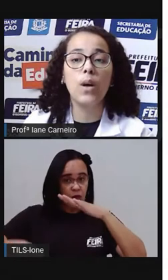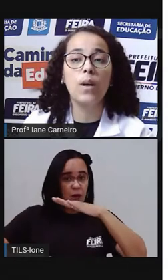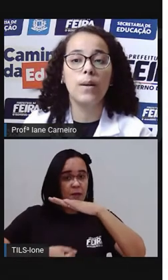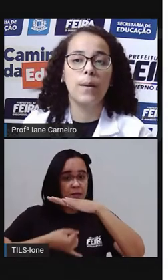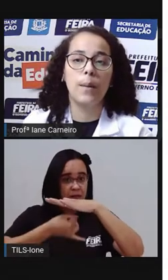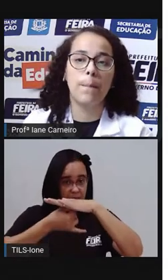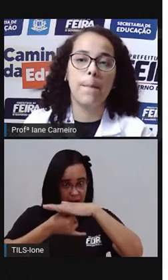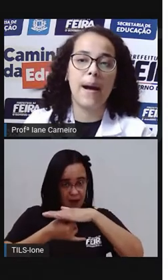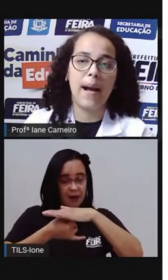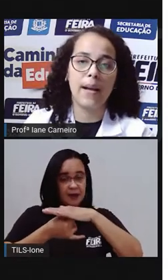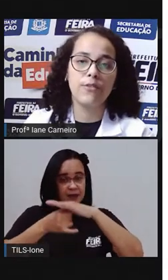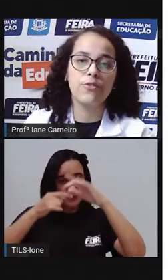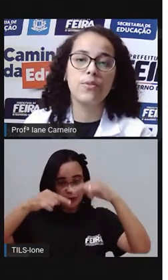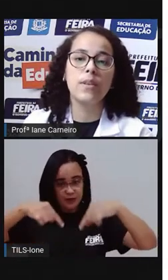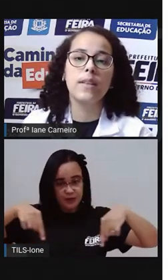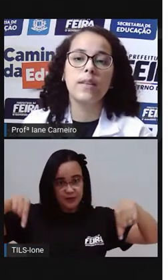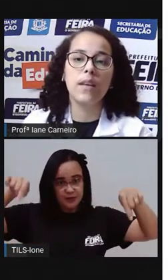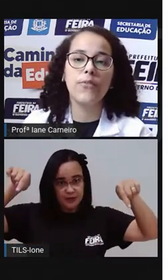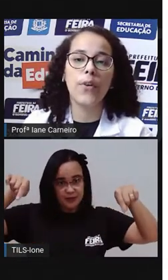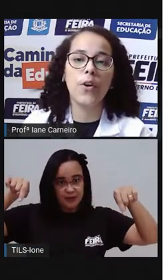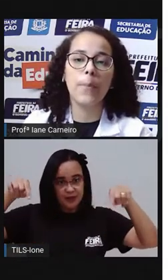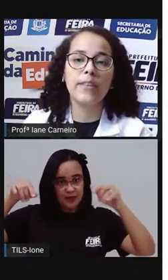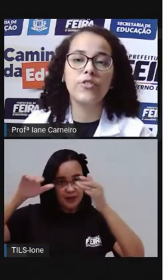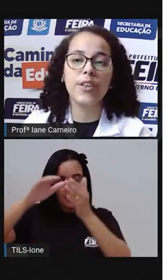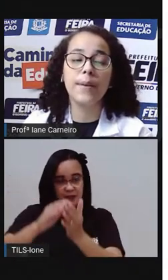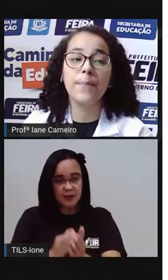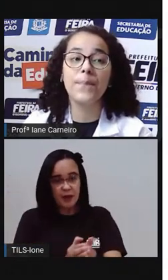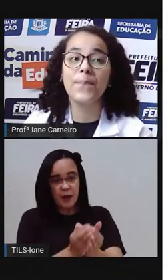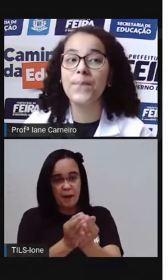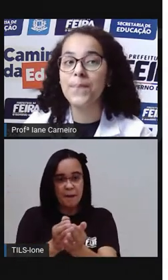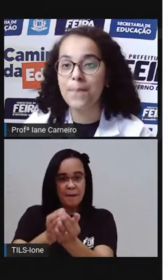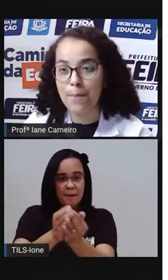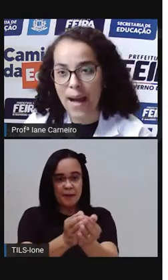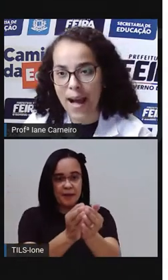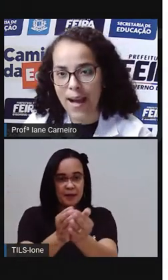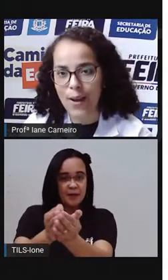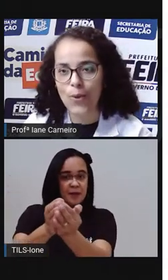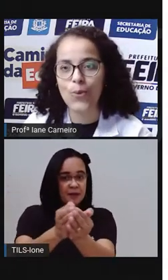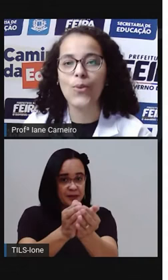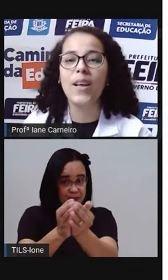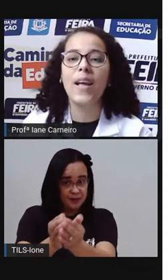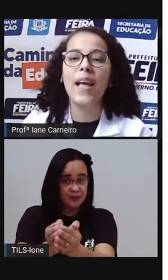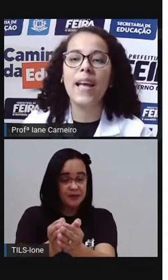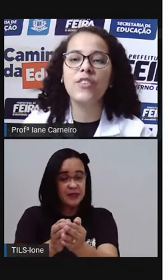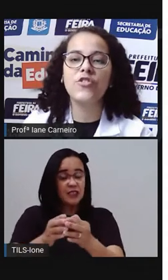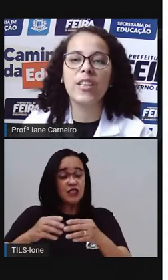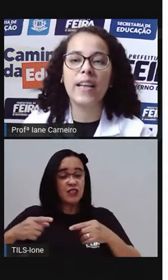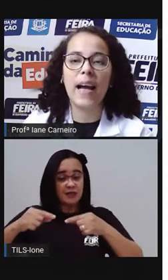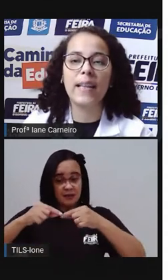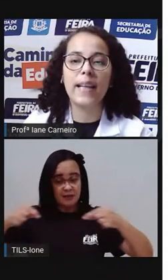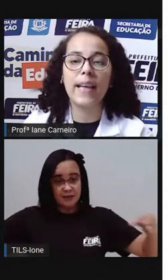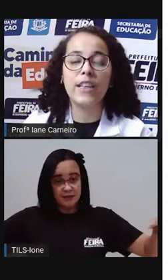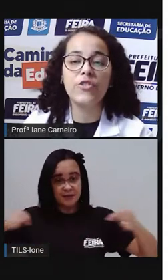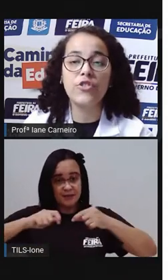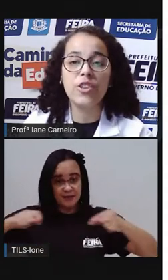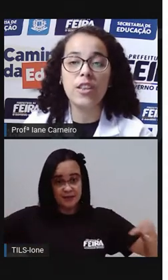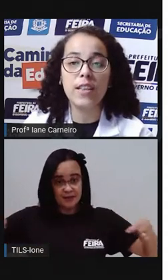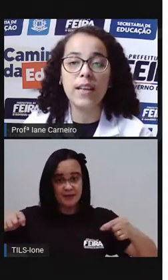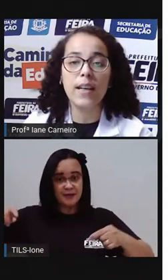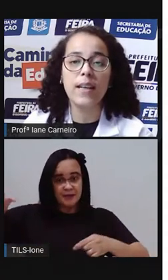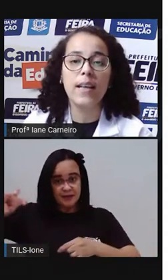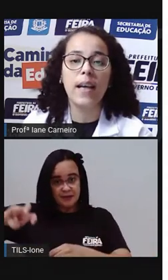por baixo, tem forma de barco. Esticada em